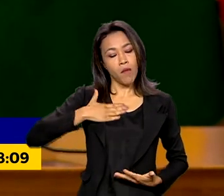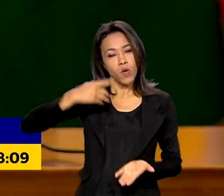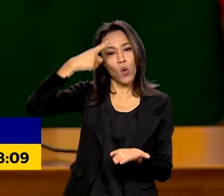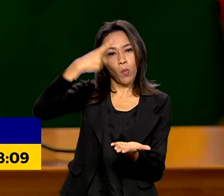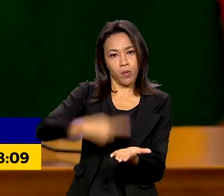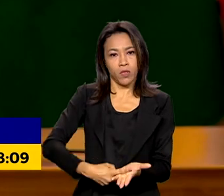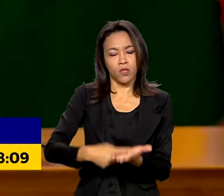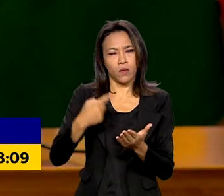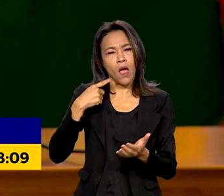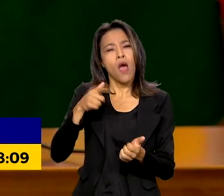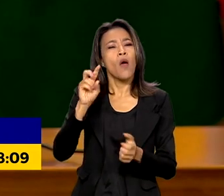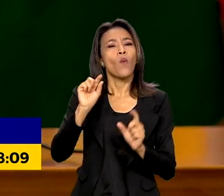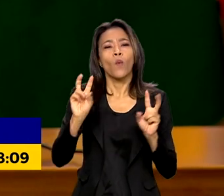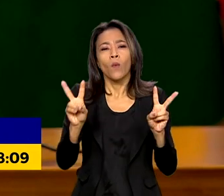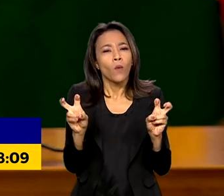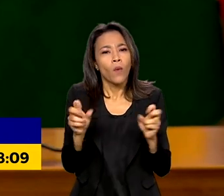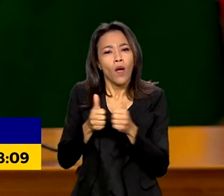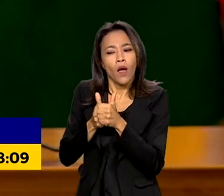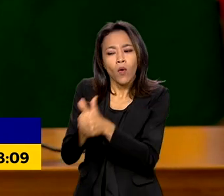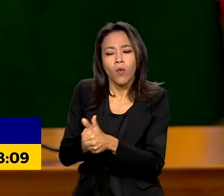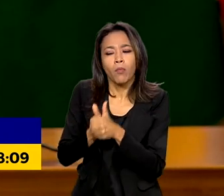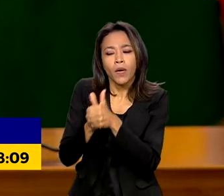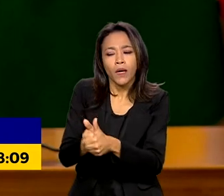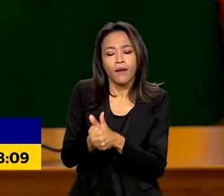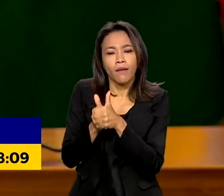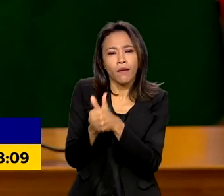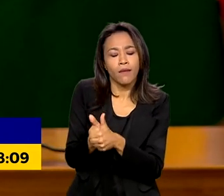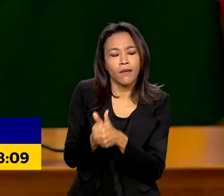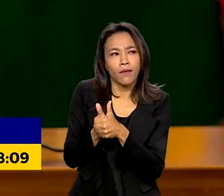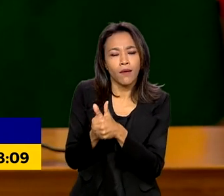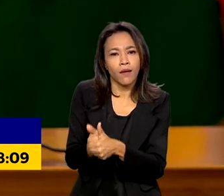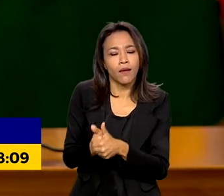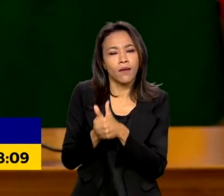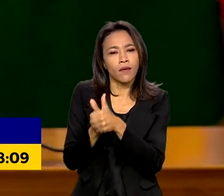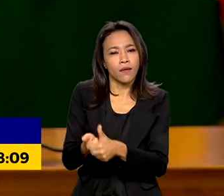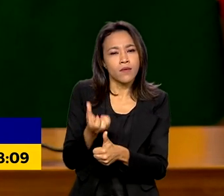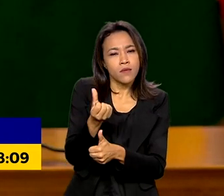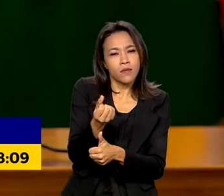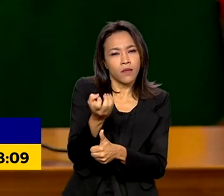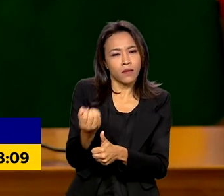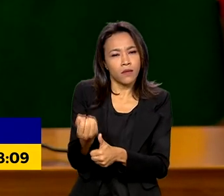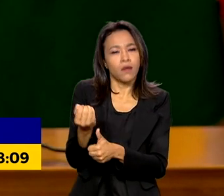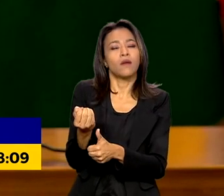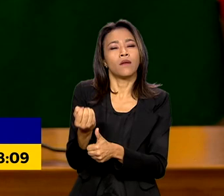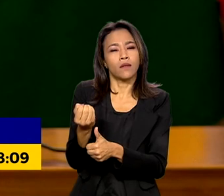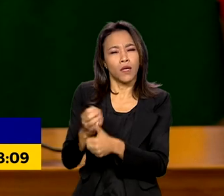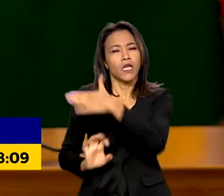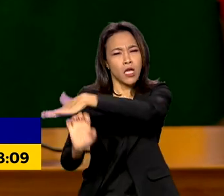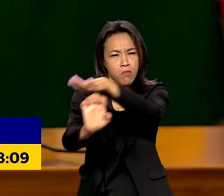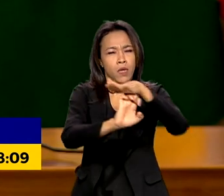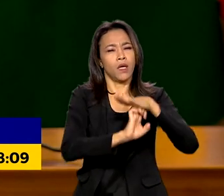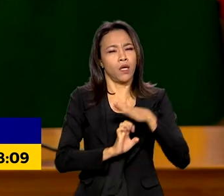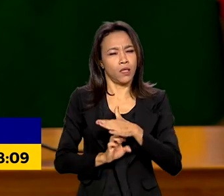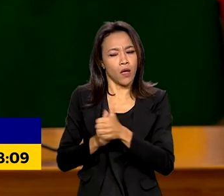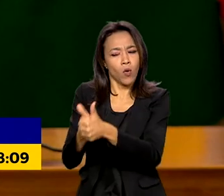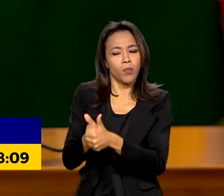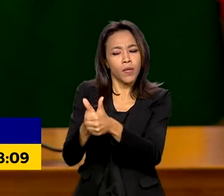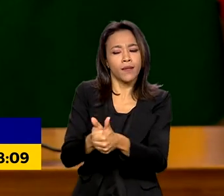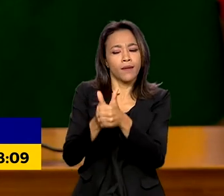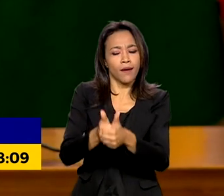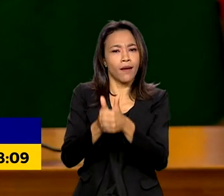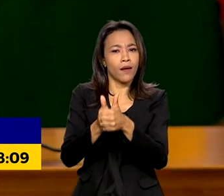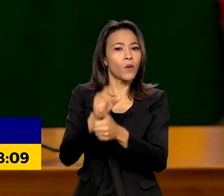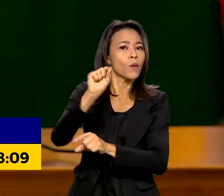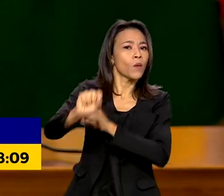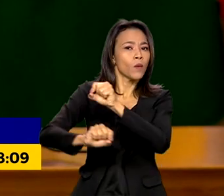acompanhar mais de 60 autos dignitários e representantes de empresas suíças de primeiro plano,